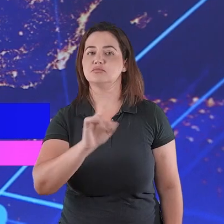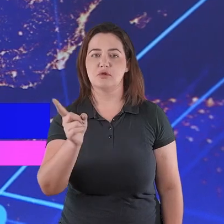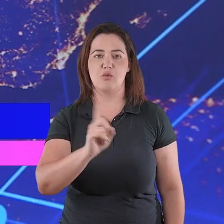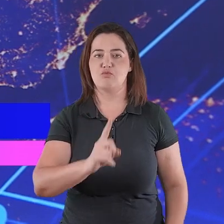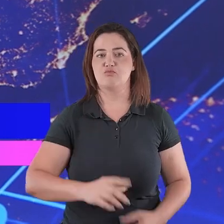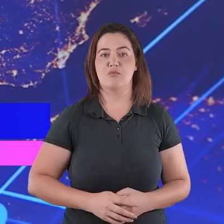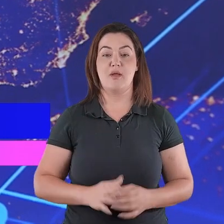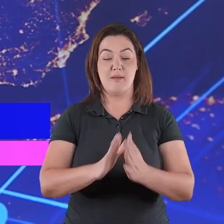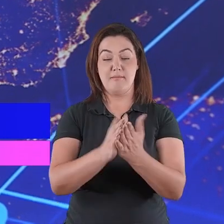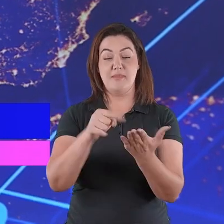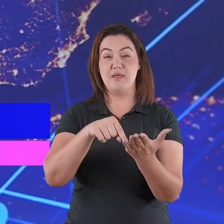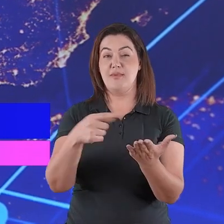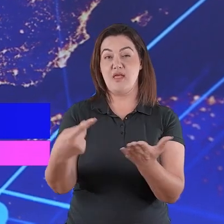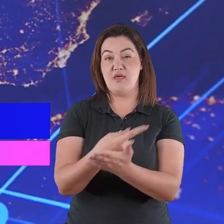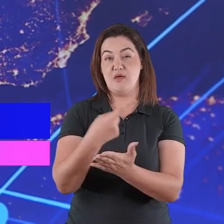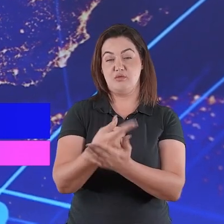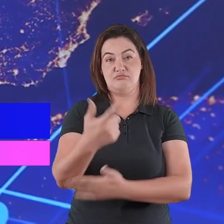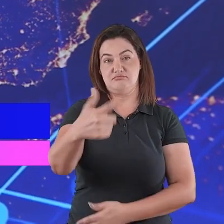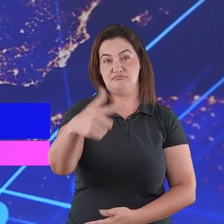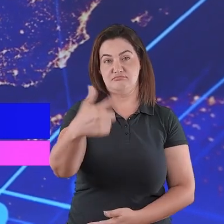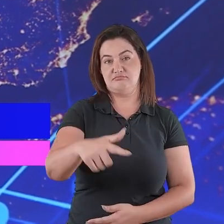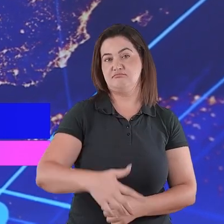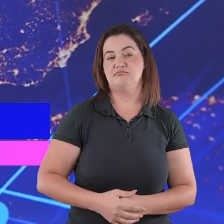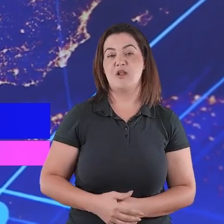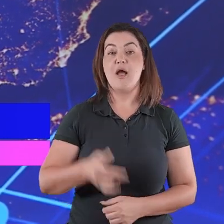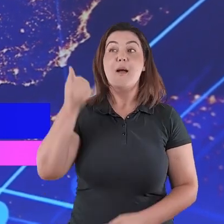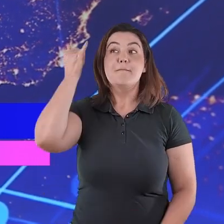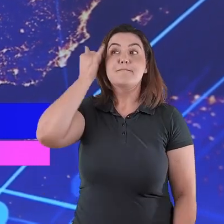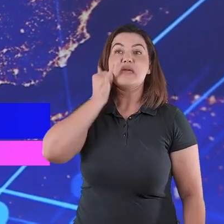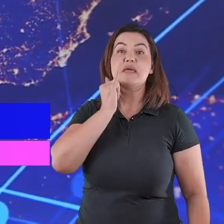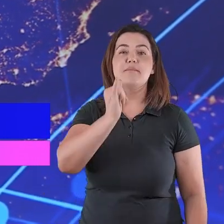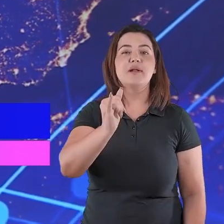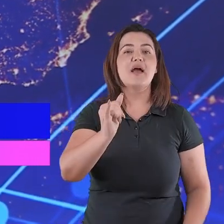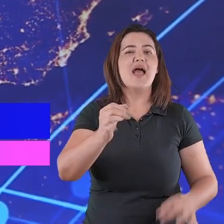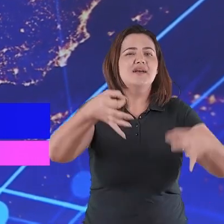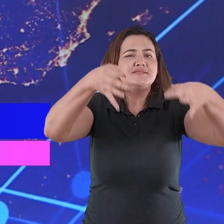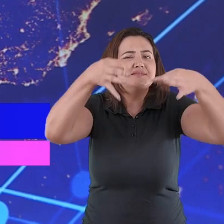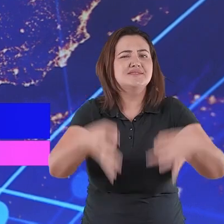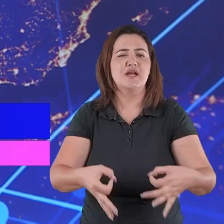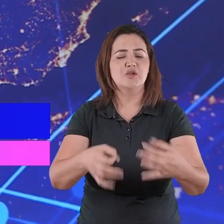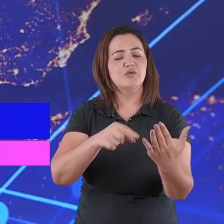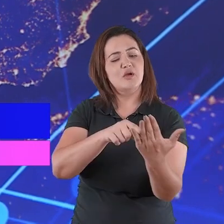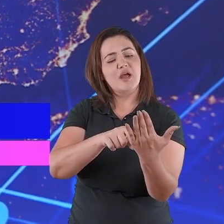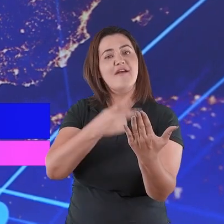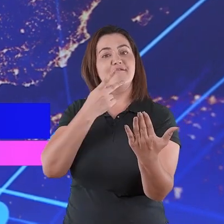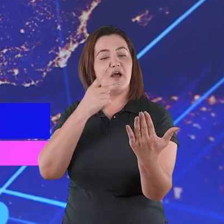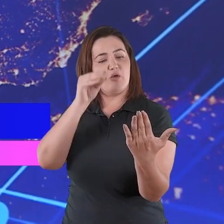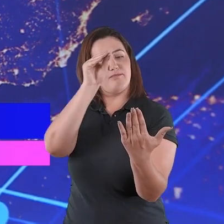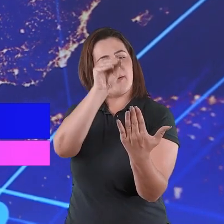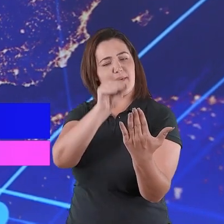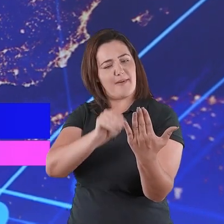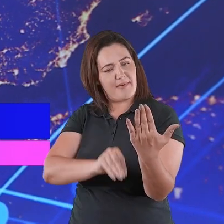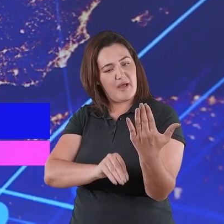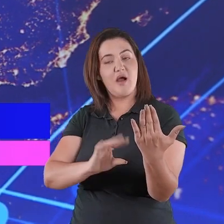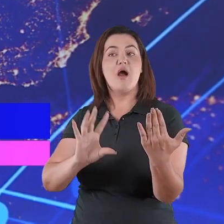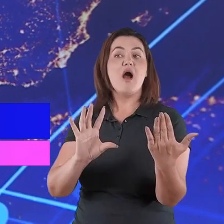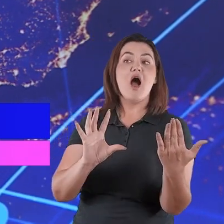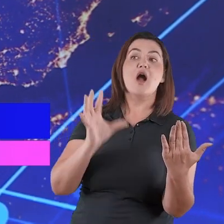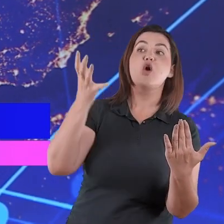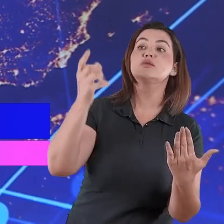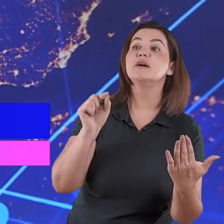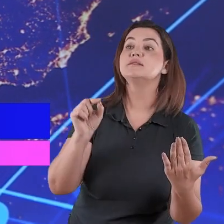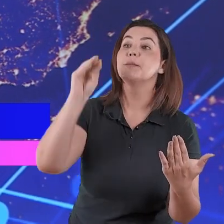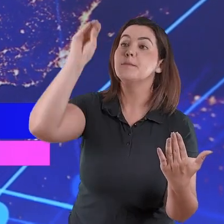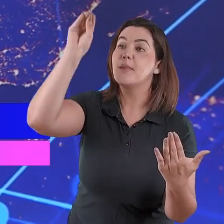não erra, a Bíblia quando fala de profecias é o martelo na cabeça do prego, não tem erro não, Deus, ele